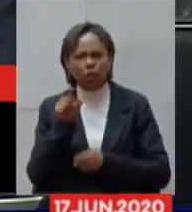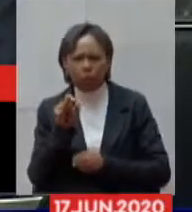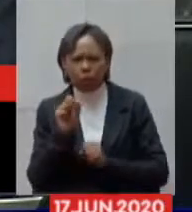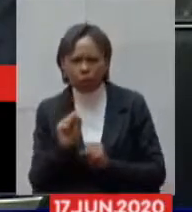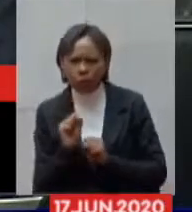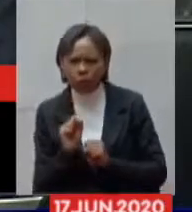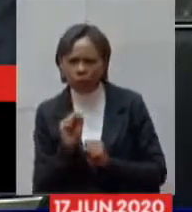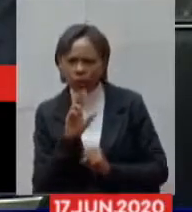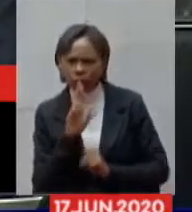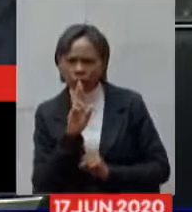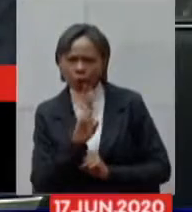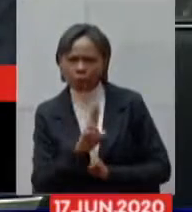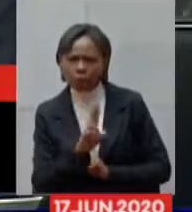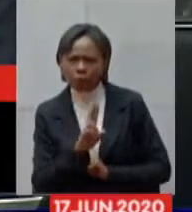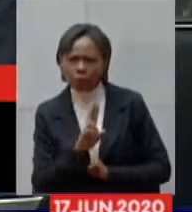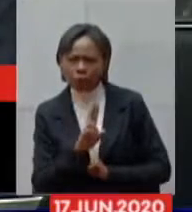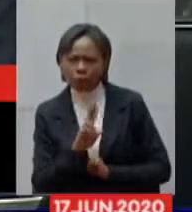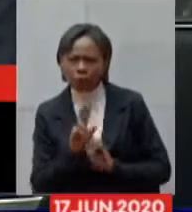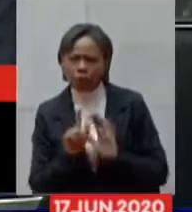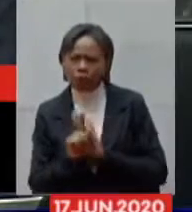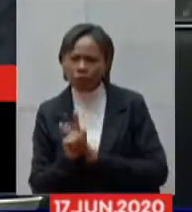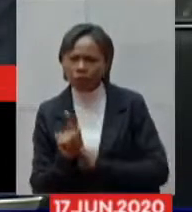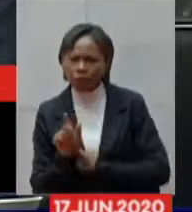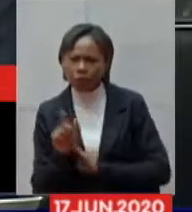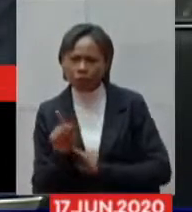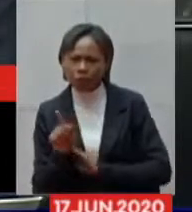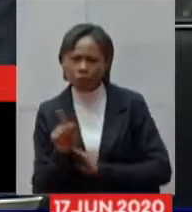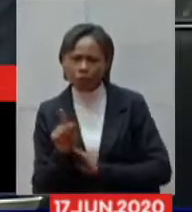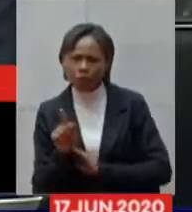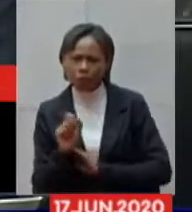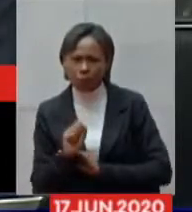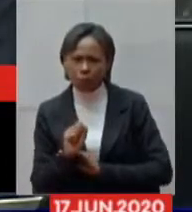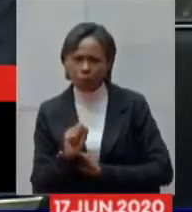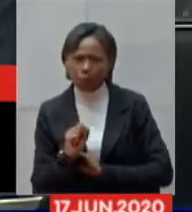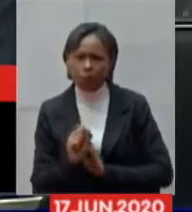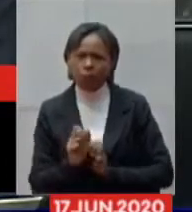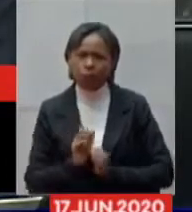de responder a deputada Rosângela Reis